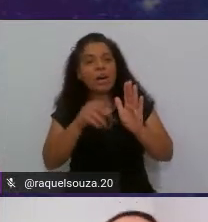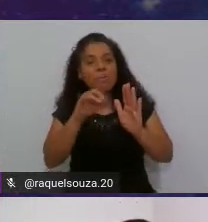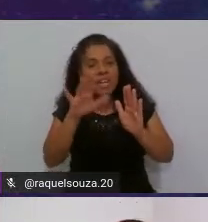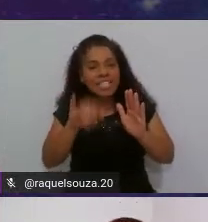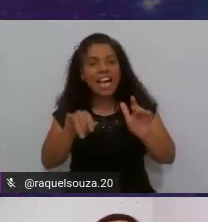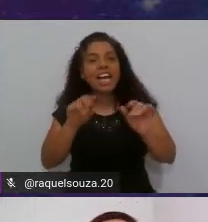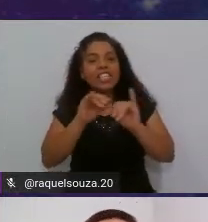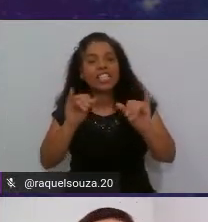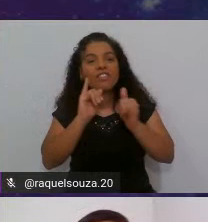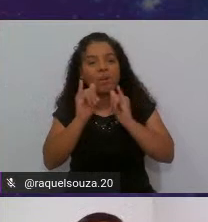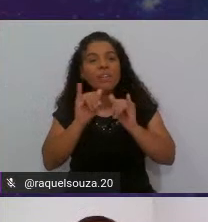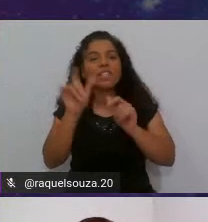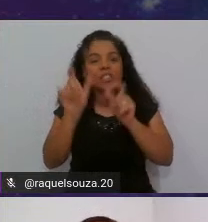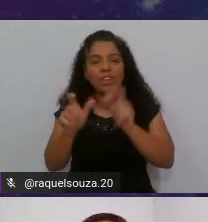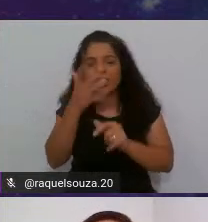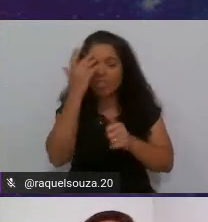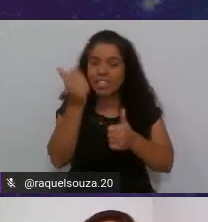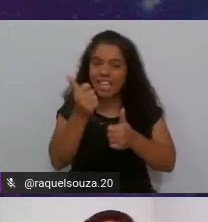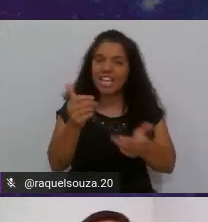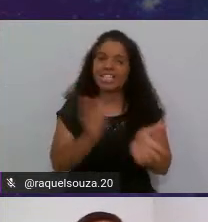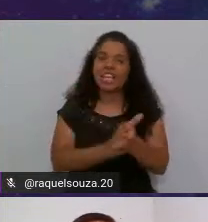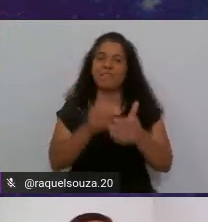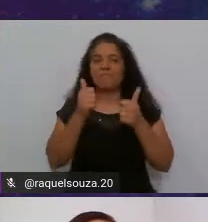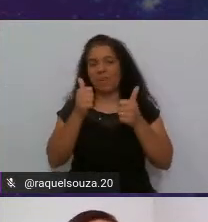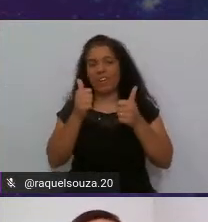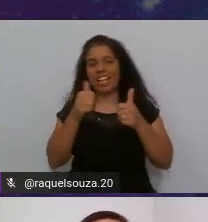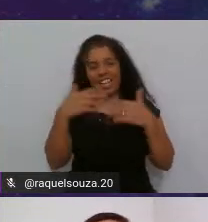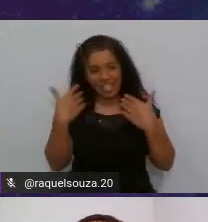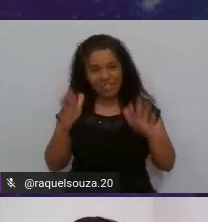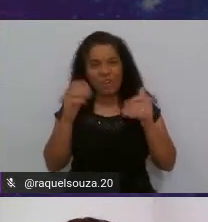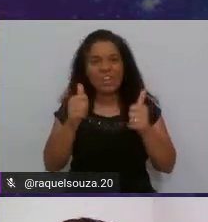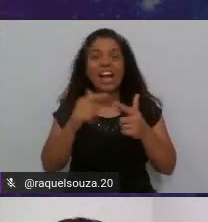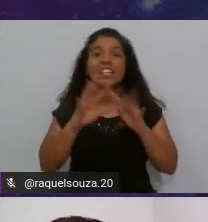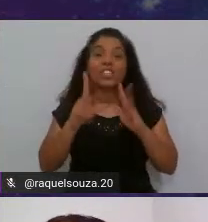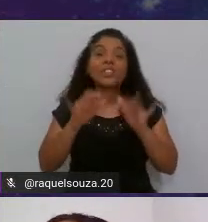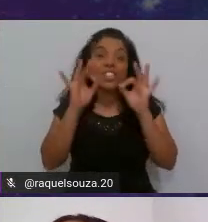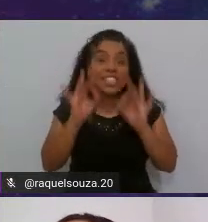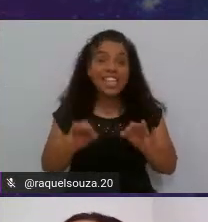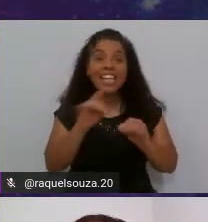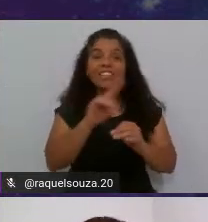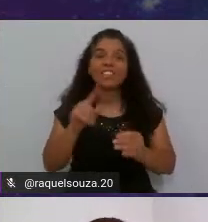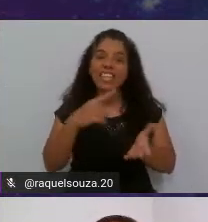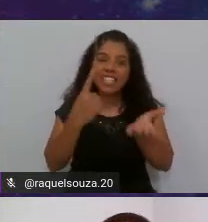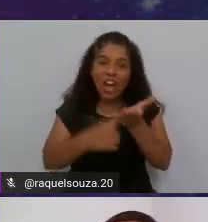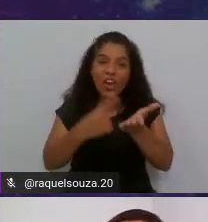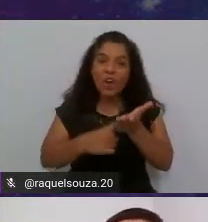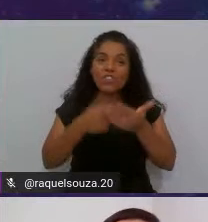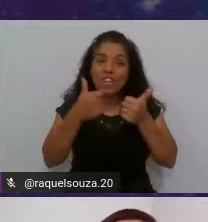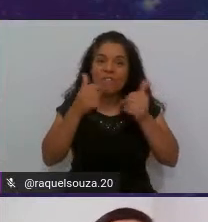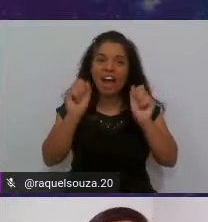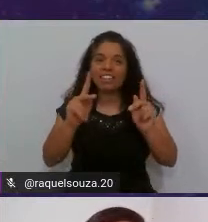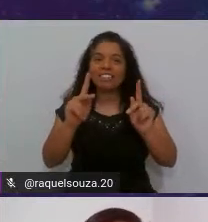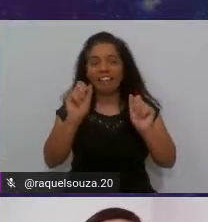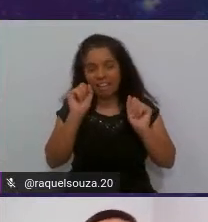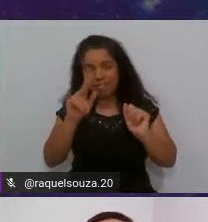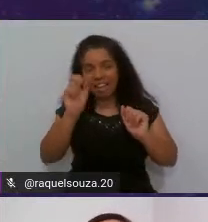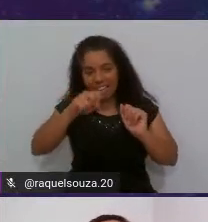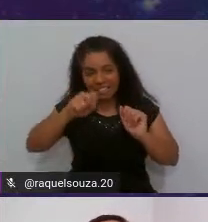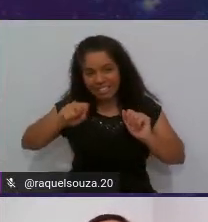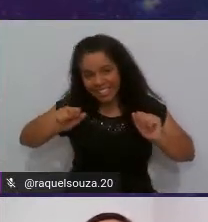não isso aí boa galera então vamos lá está tudo certo vocês estão confirmando aí então simbora